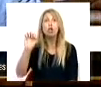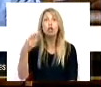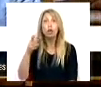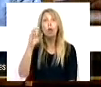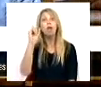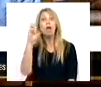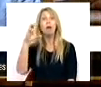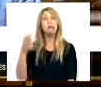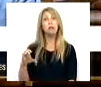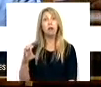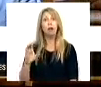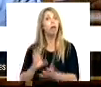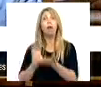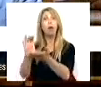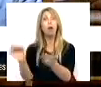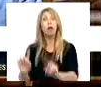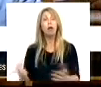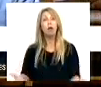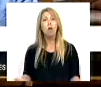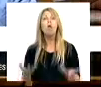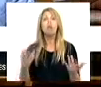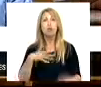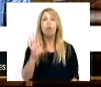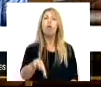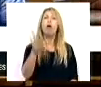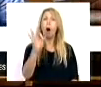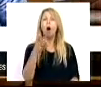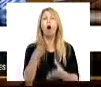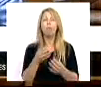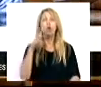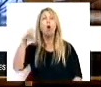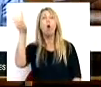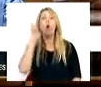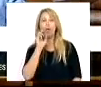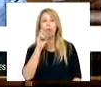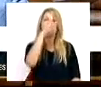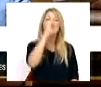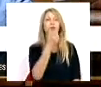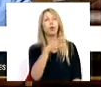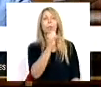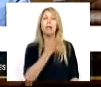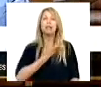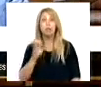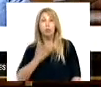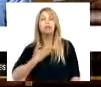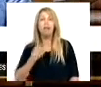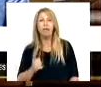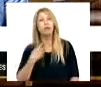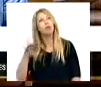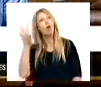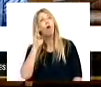opções e é de opções que falamos quando ouvimos o governo PSD e a CDS dizer que não há dinheiro para os abonos de família,